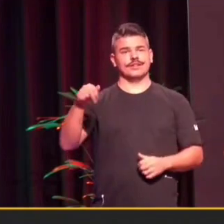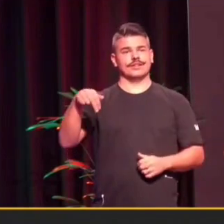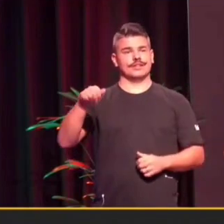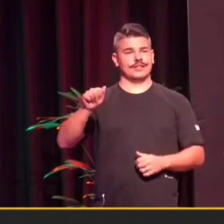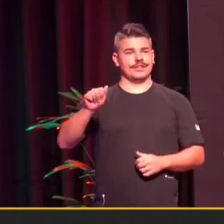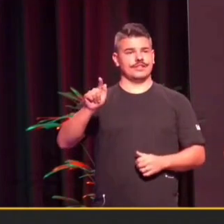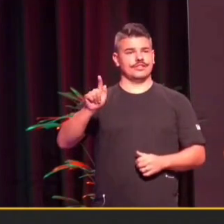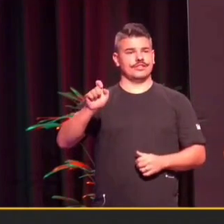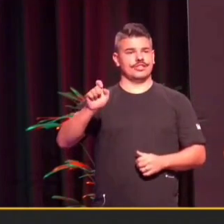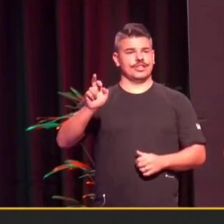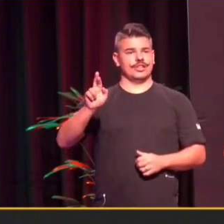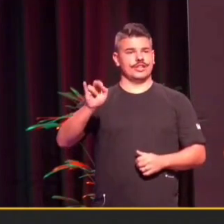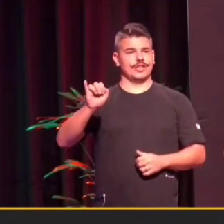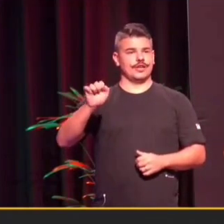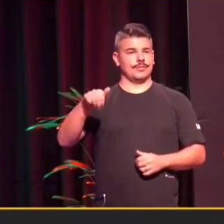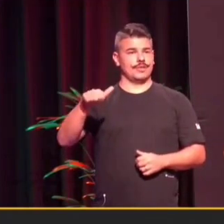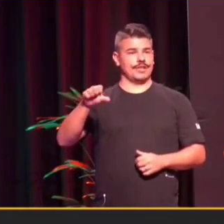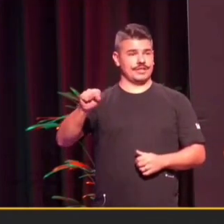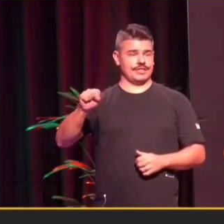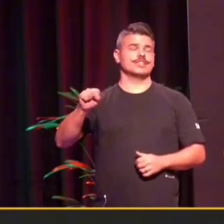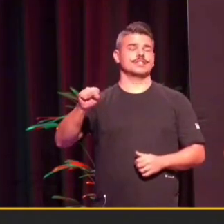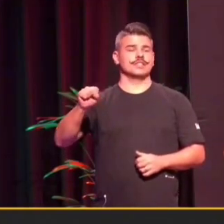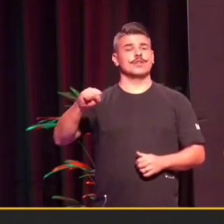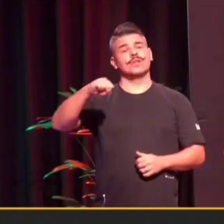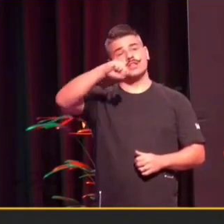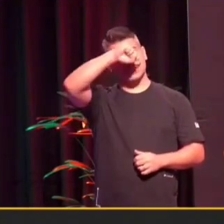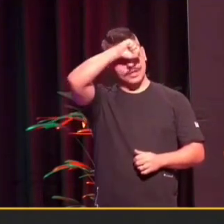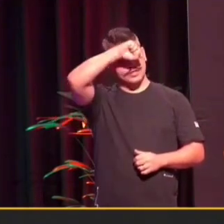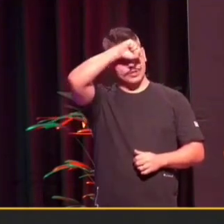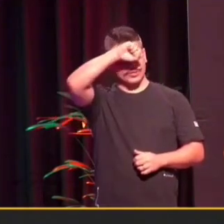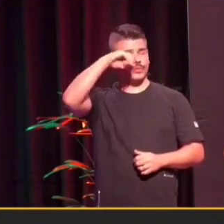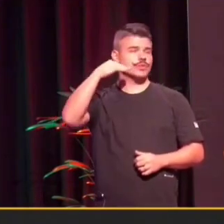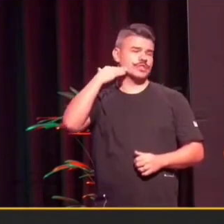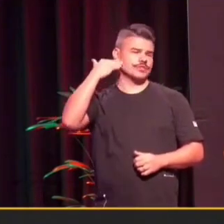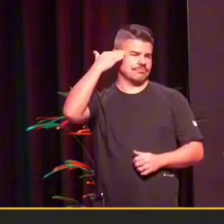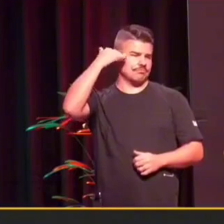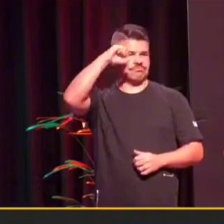que são da Samsung. E eu peço uma salva de palmas para essa dupla.